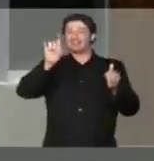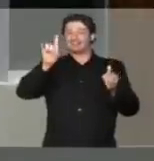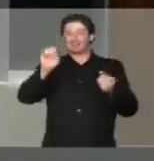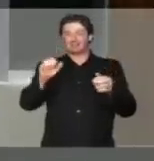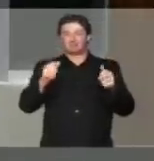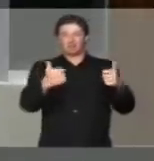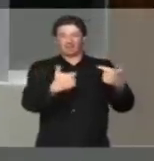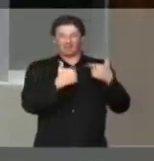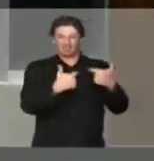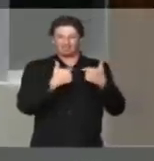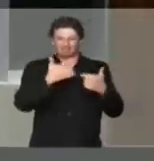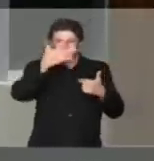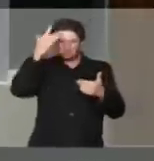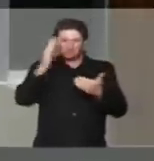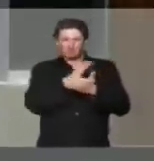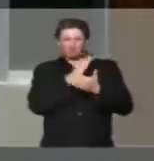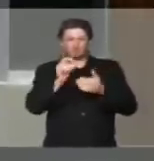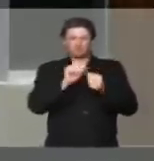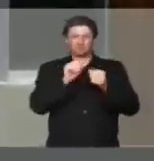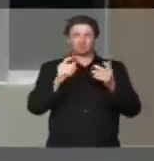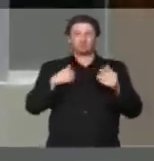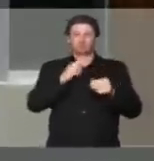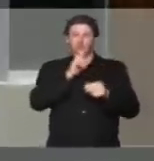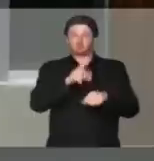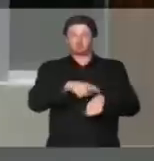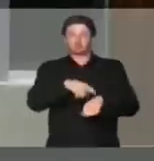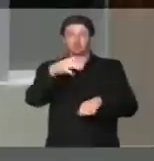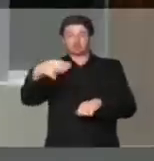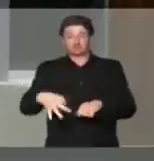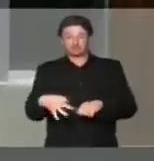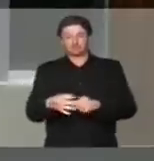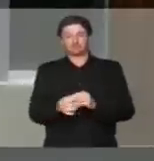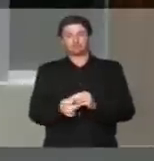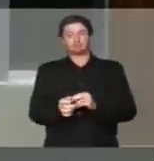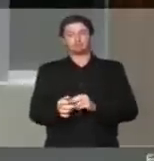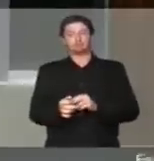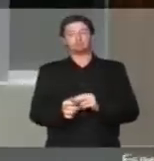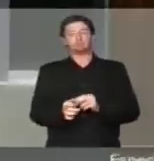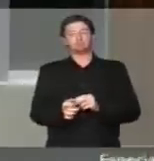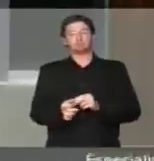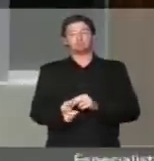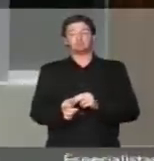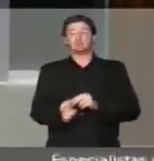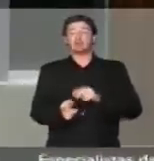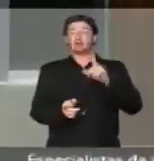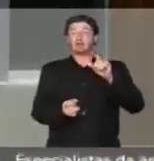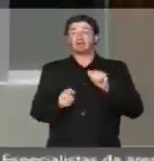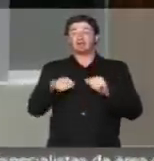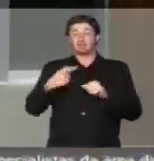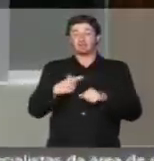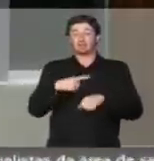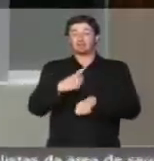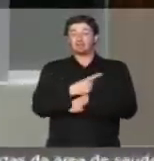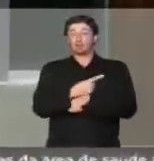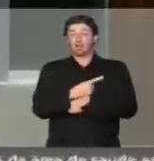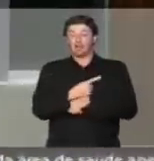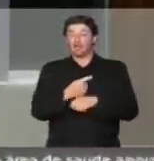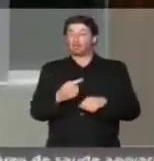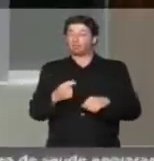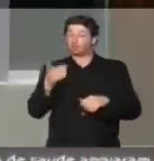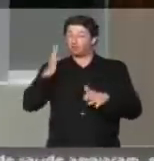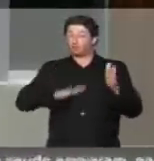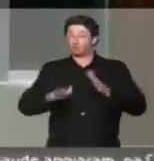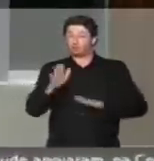ataques torpes, infundados, que responderei no local adequado. Aliás, quem tem rabo de palha tem que ter